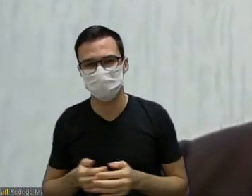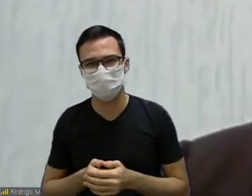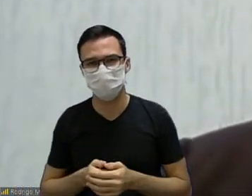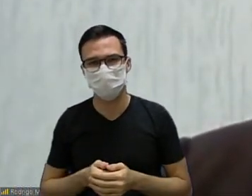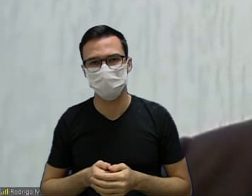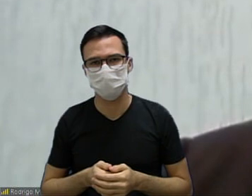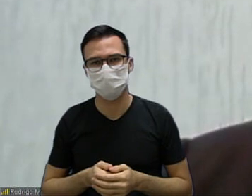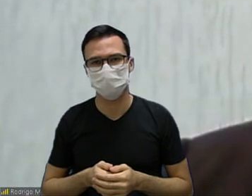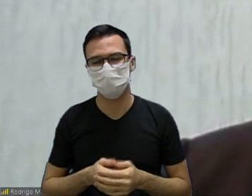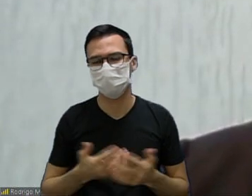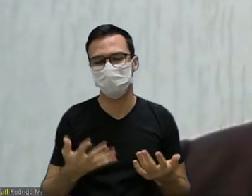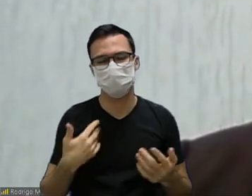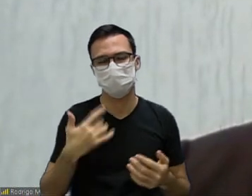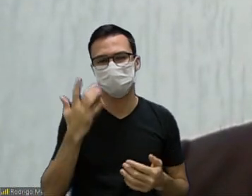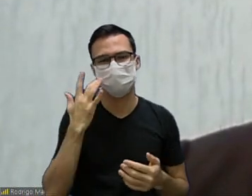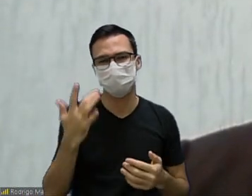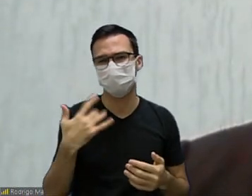existe